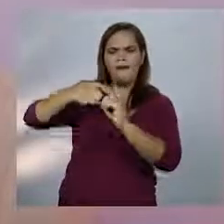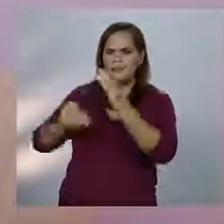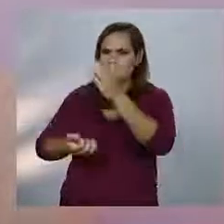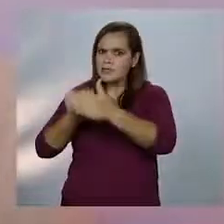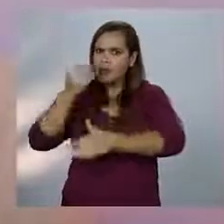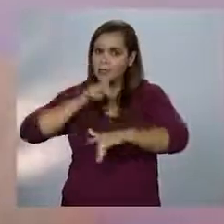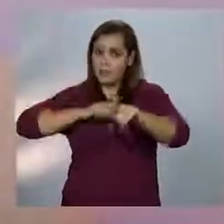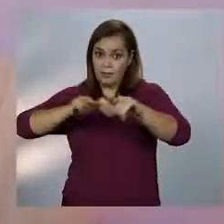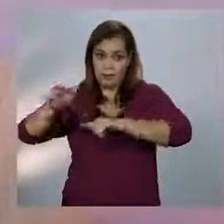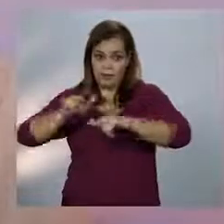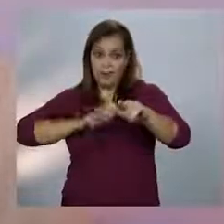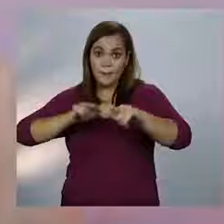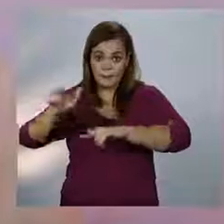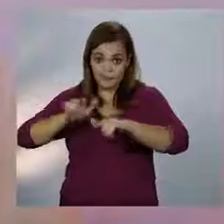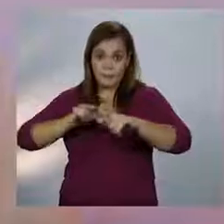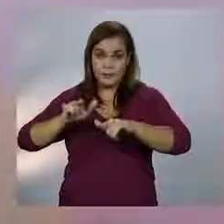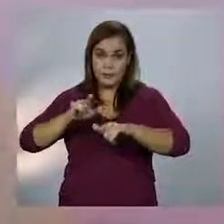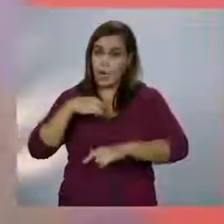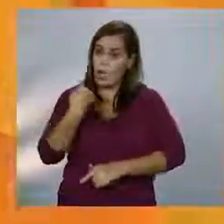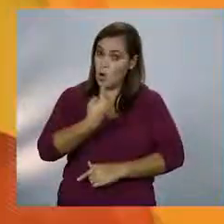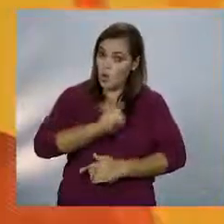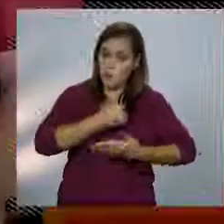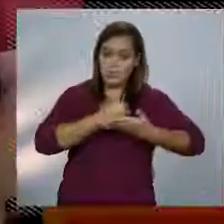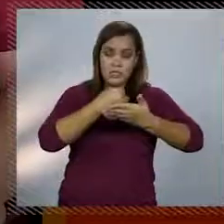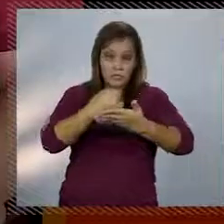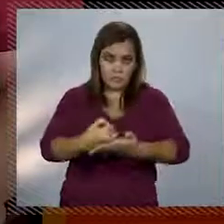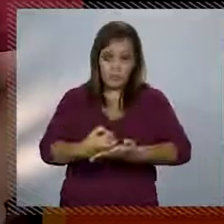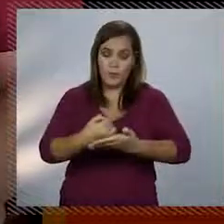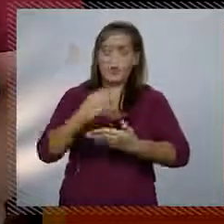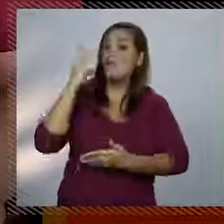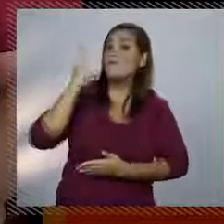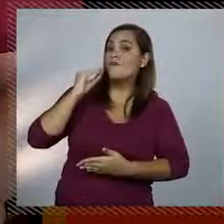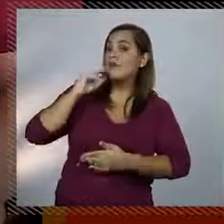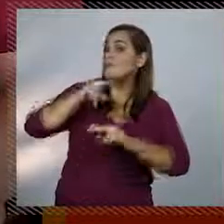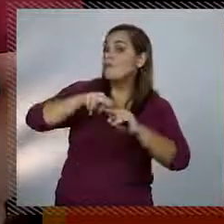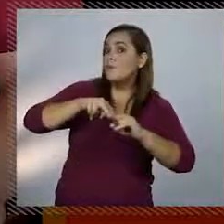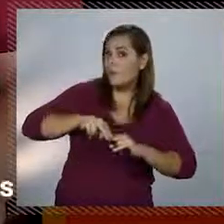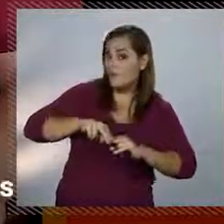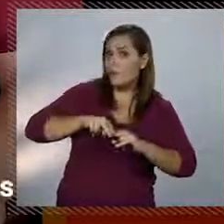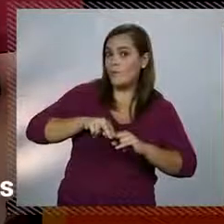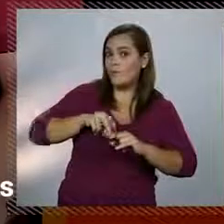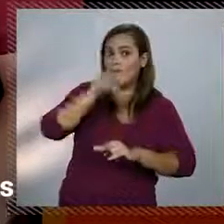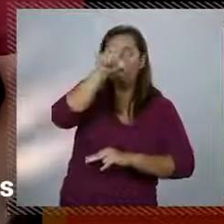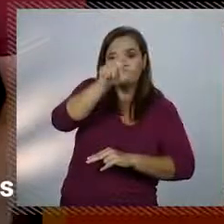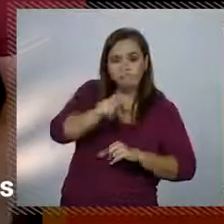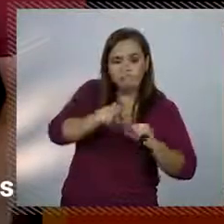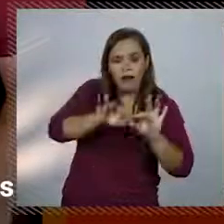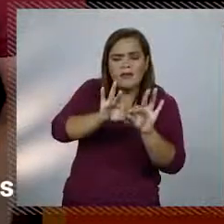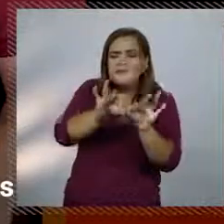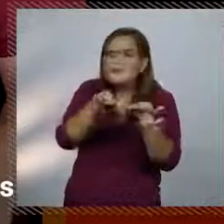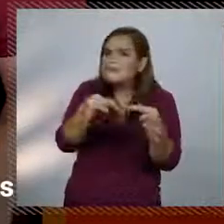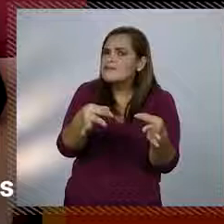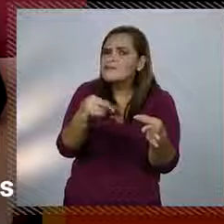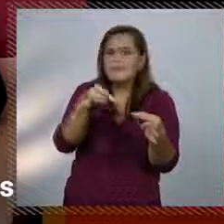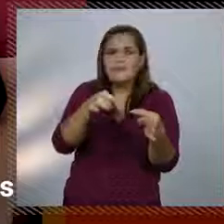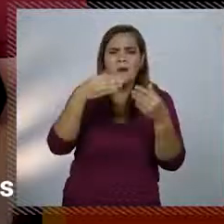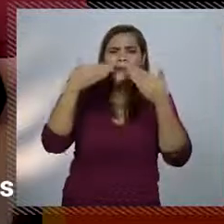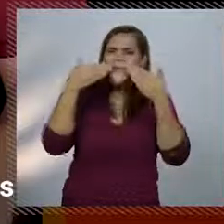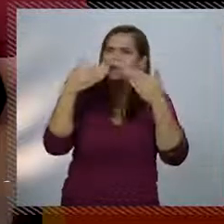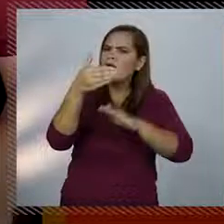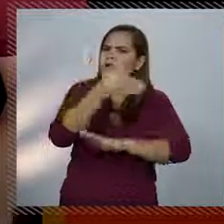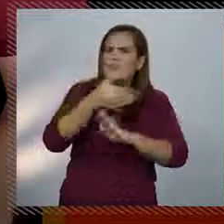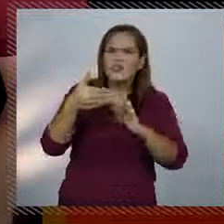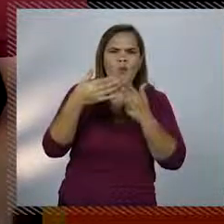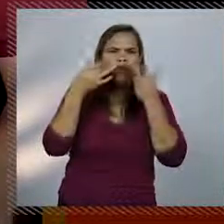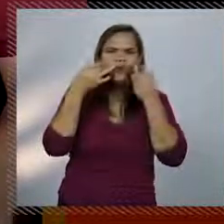poderem crescer e gerar empregos. Nós apoiamos Fátima porque ela tem se mostrado uma pessoa simples,